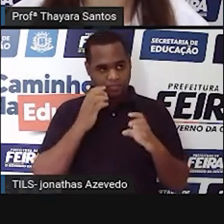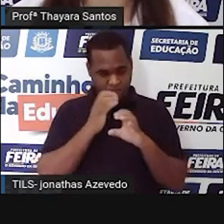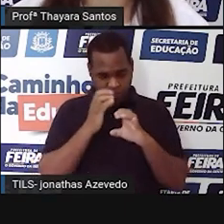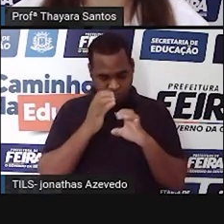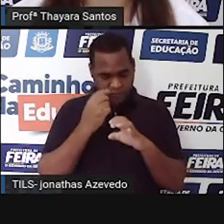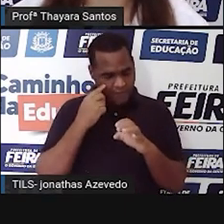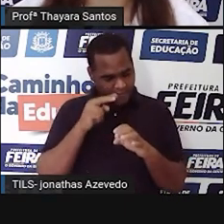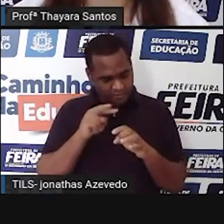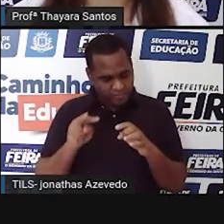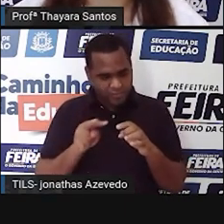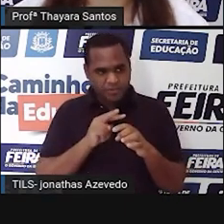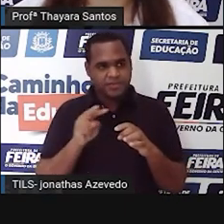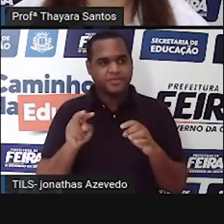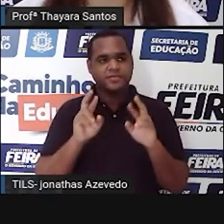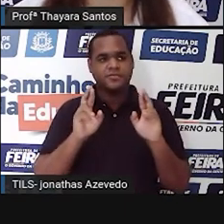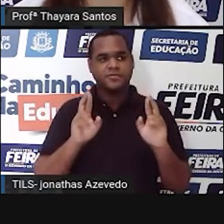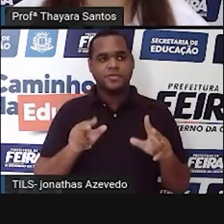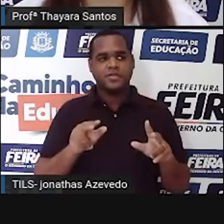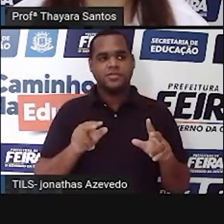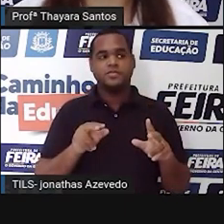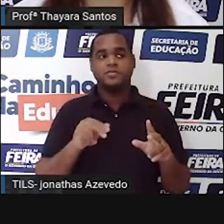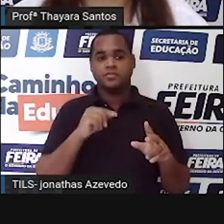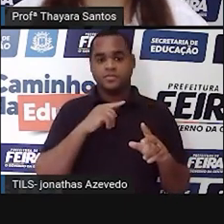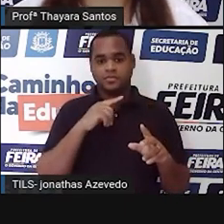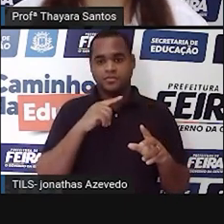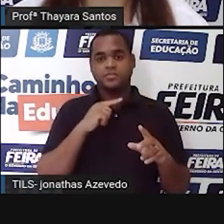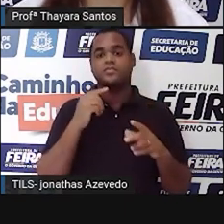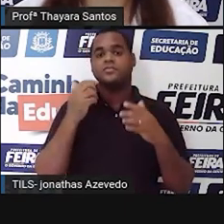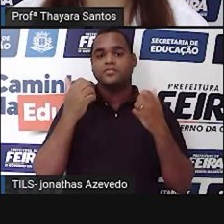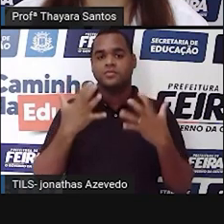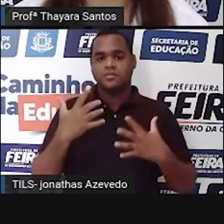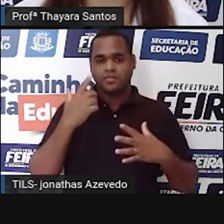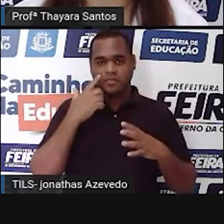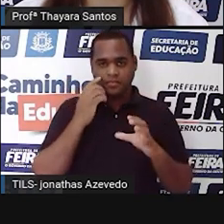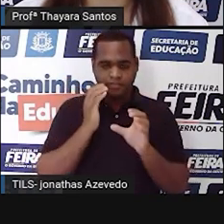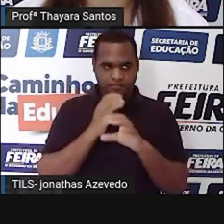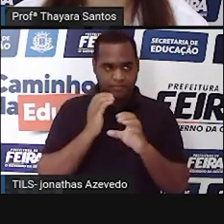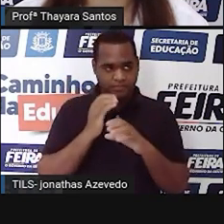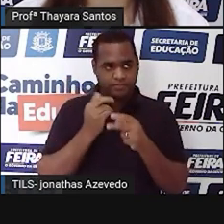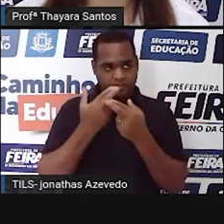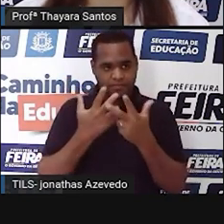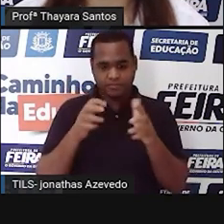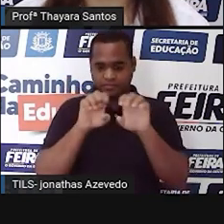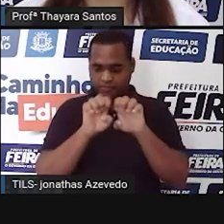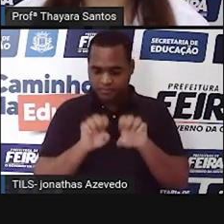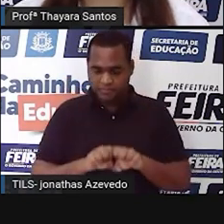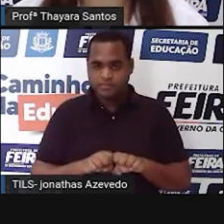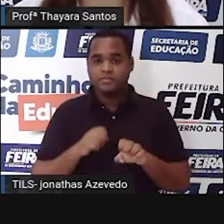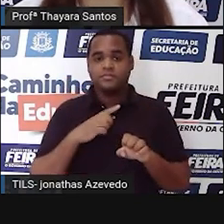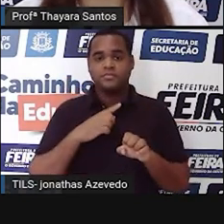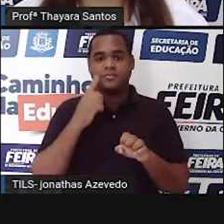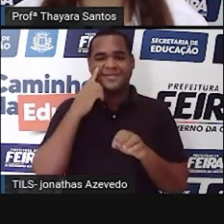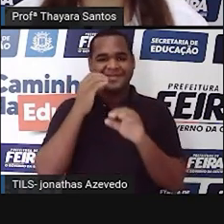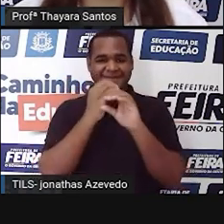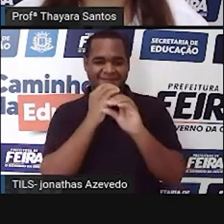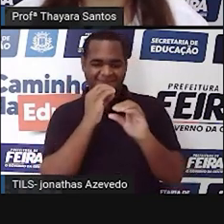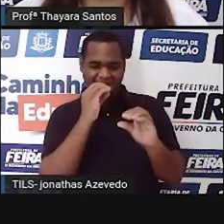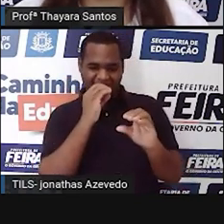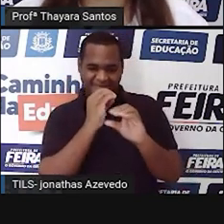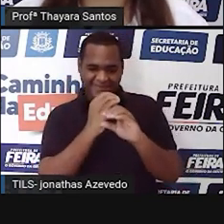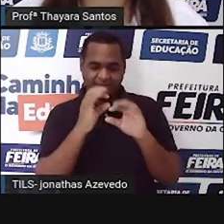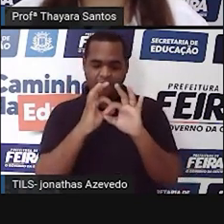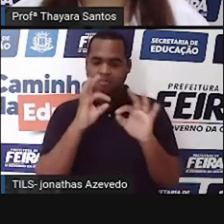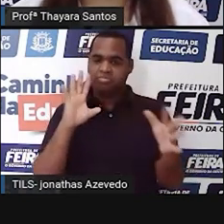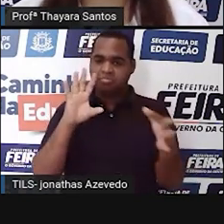A gente tem essas duas lentes aqui que a gente chama de oculares. A gente tem essa estrutura aqui que chama de tubo, que tá preso nas